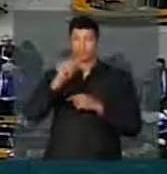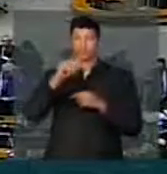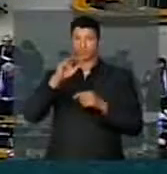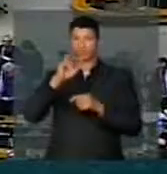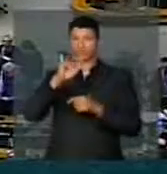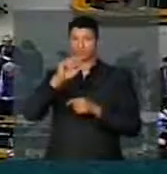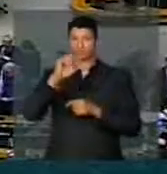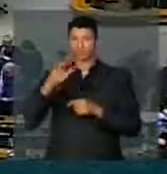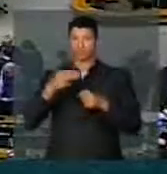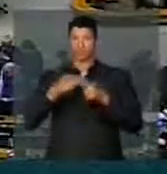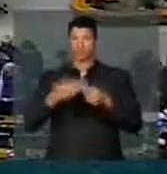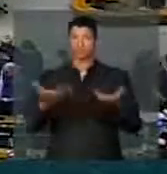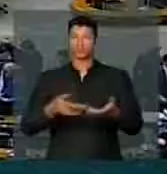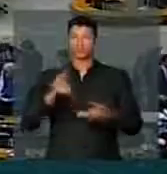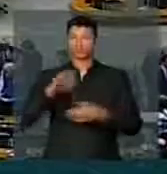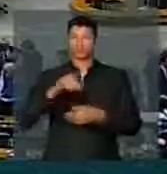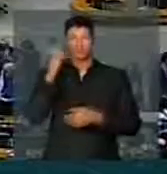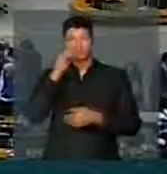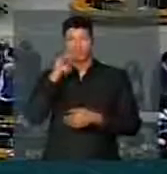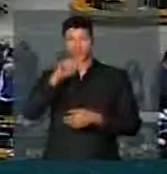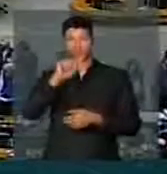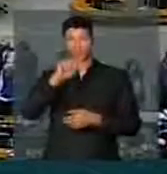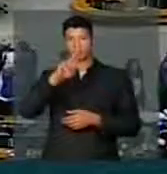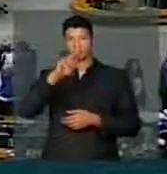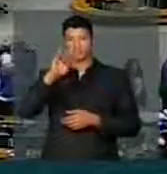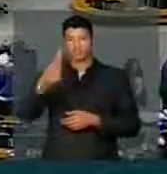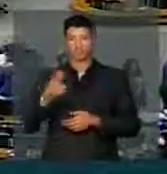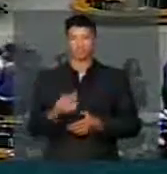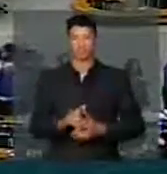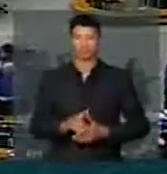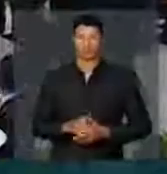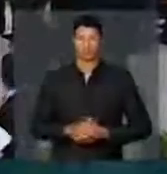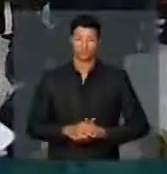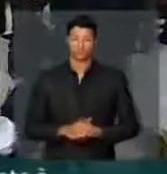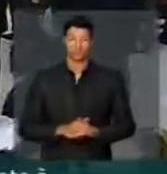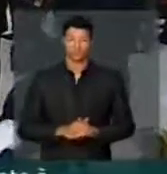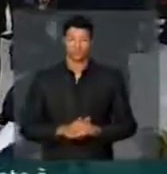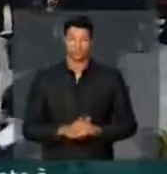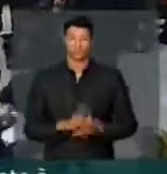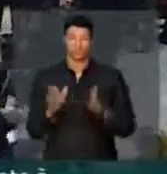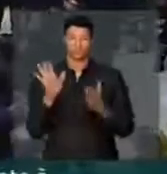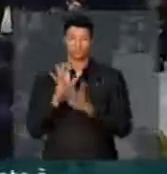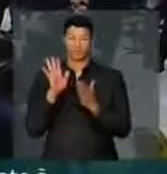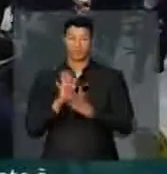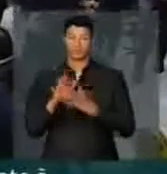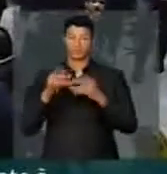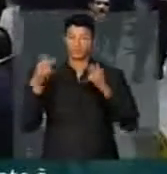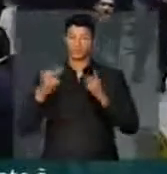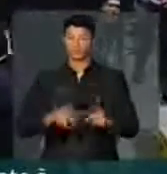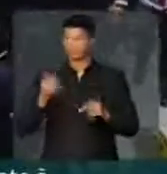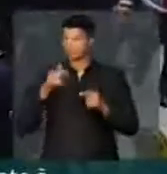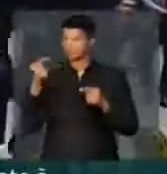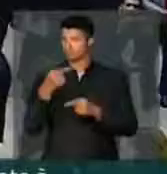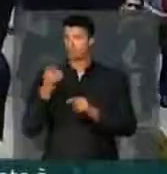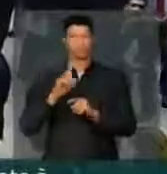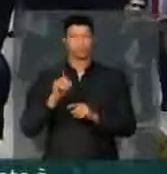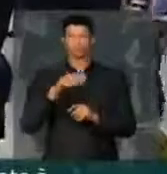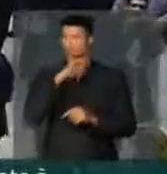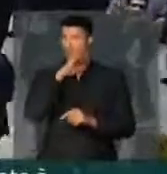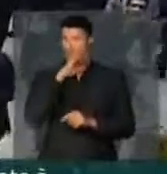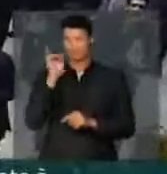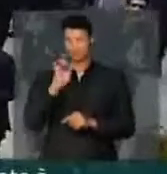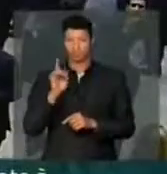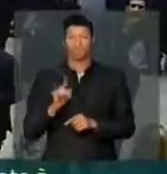municípios e agora é a vez do deputado Glauber Braga, do estado do Rio de Janeiro. A proposta do projeto não é negativa, não é ruim.